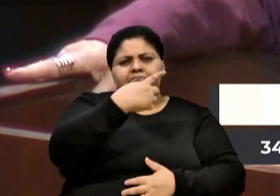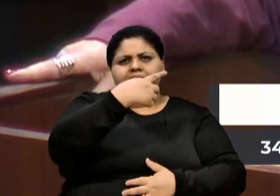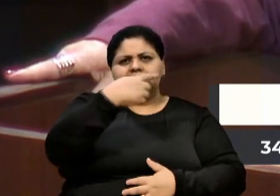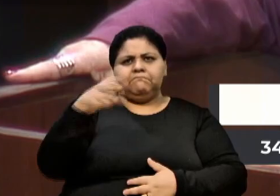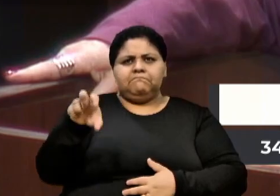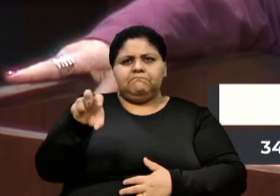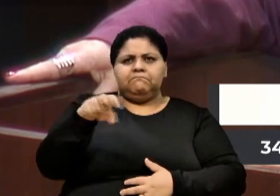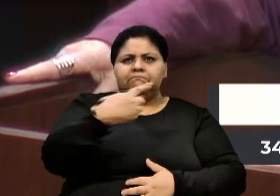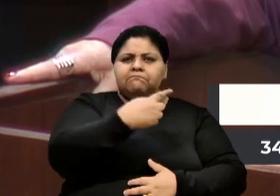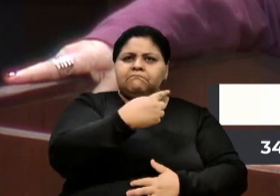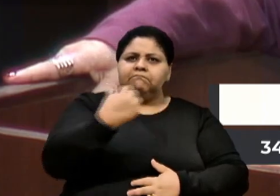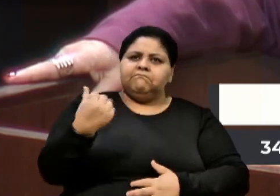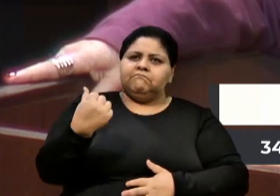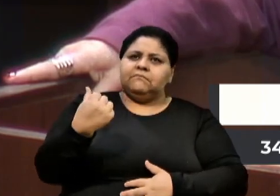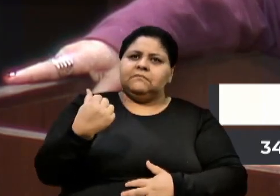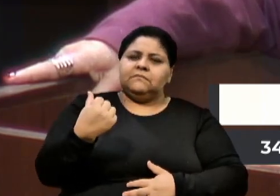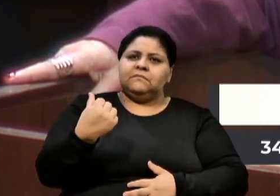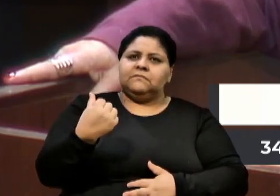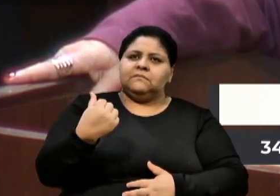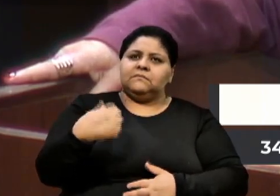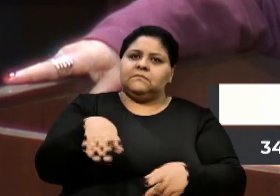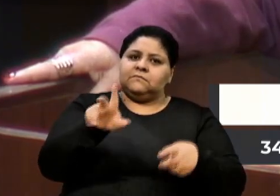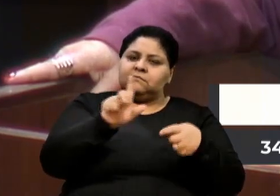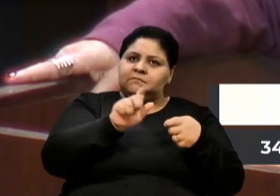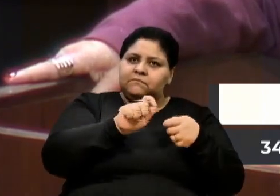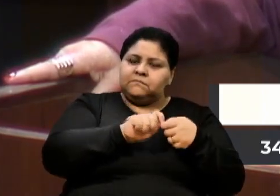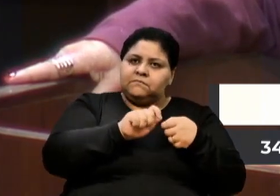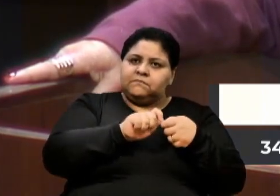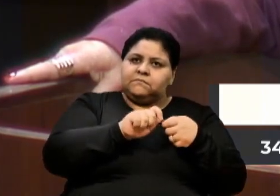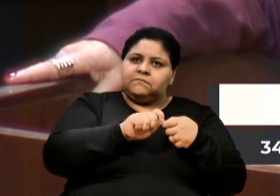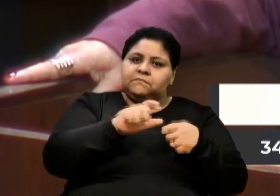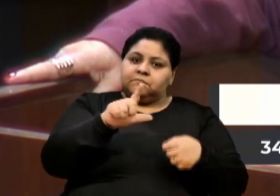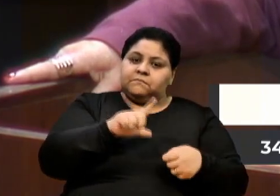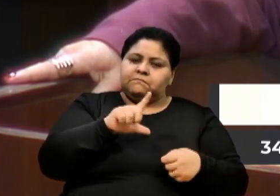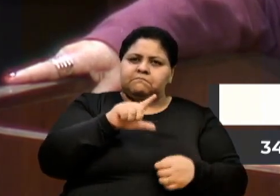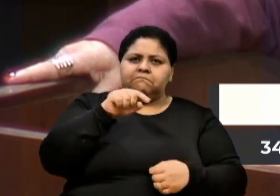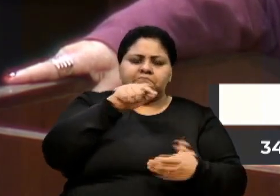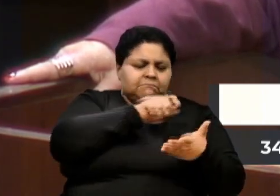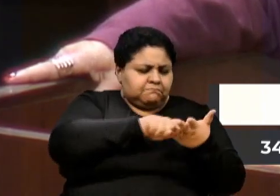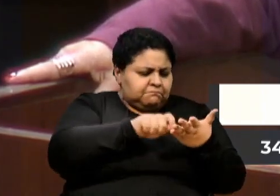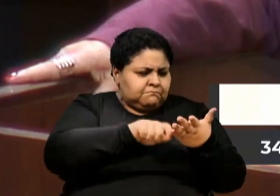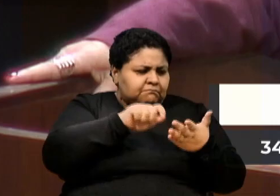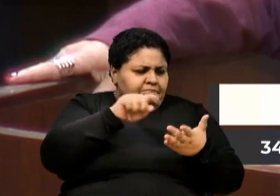agendas por aí foram feitas, tem aqui 15, mas, enfim,